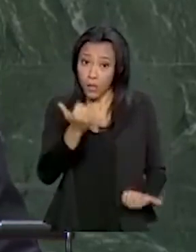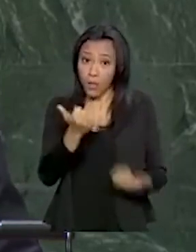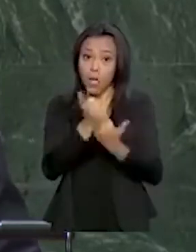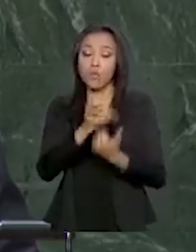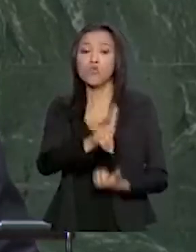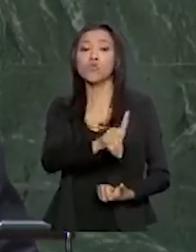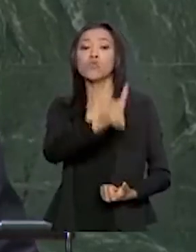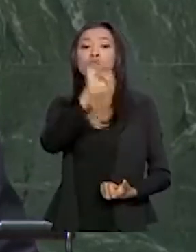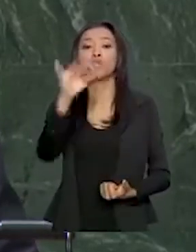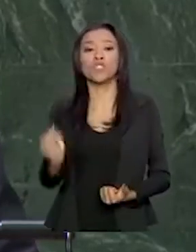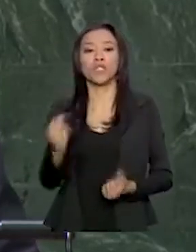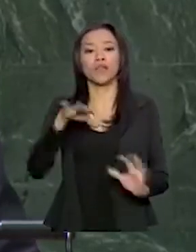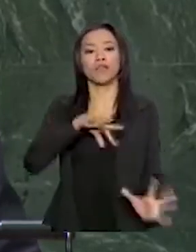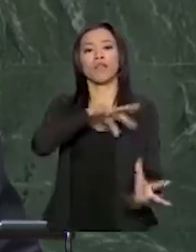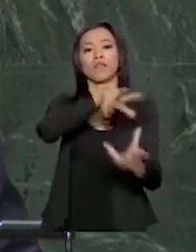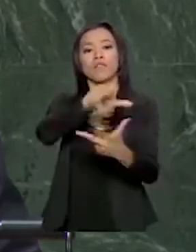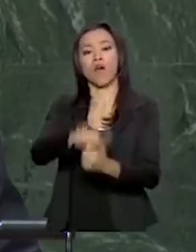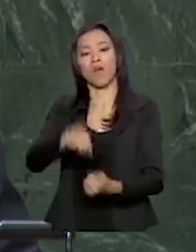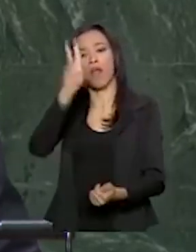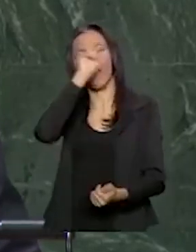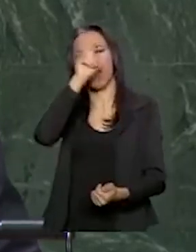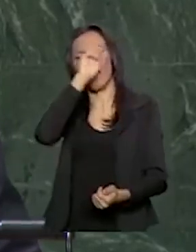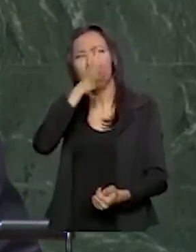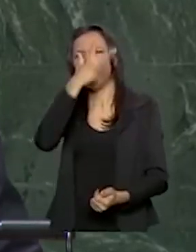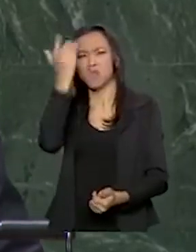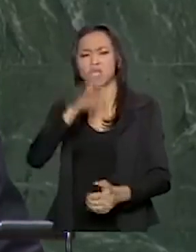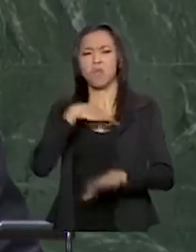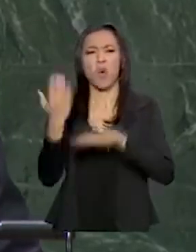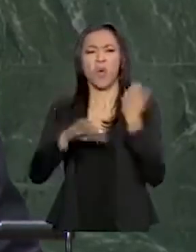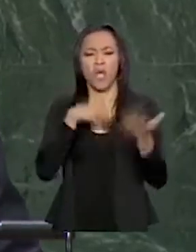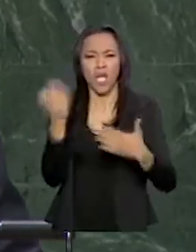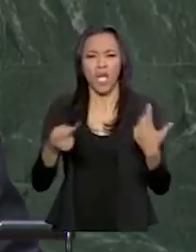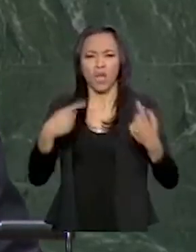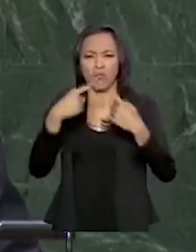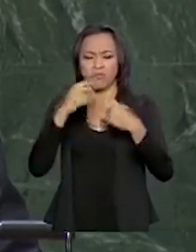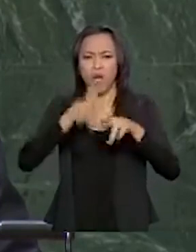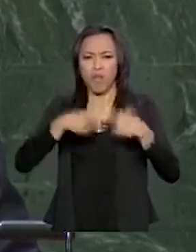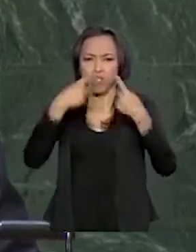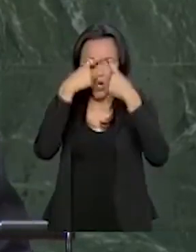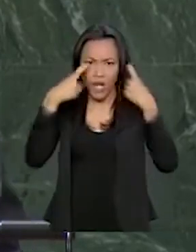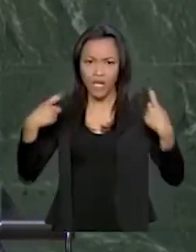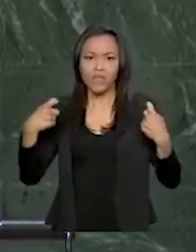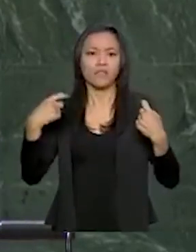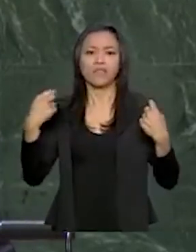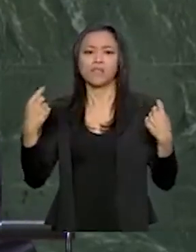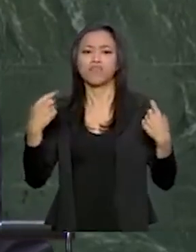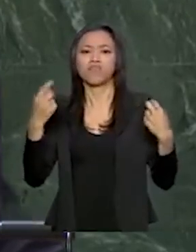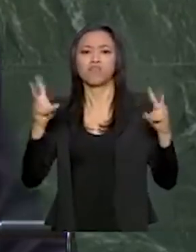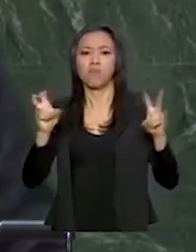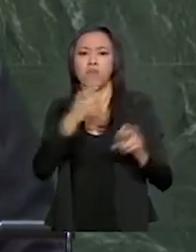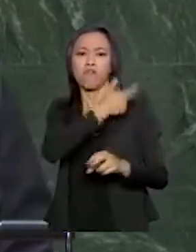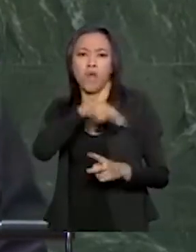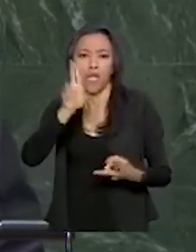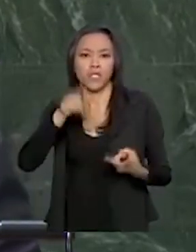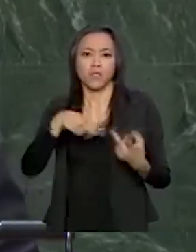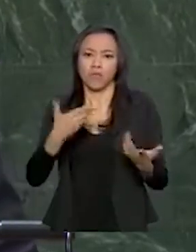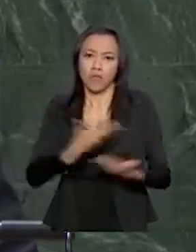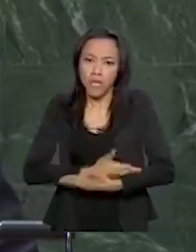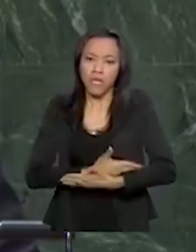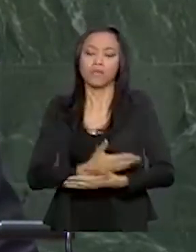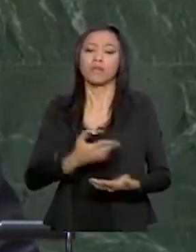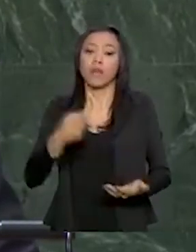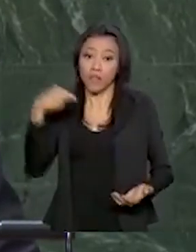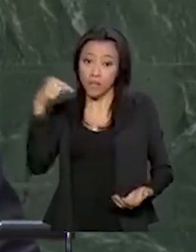Internacional em memória das vítimas de atos de violência baseados em religião ou crença. Nessa data,